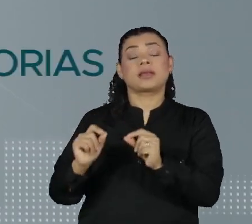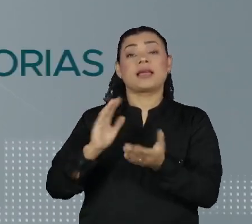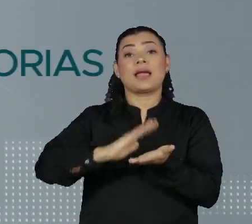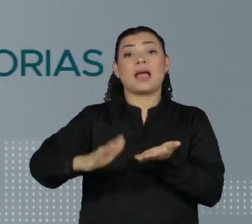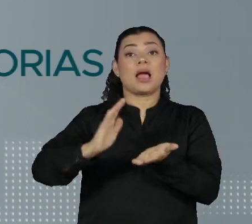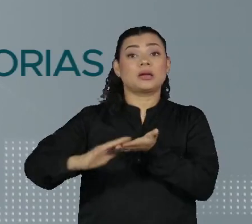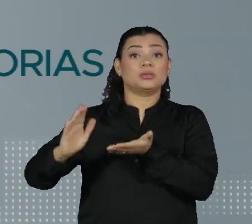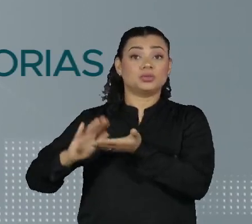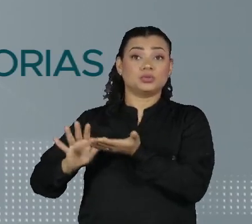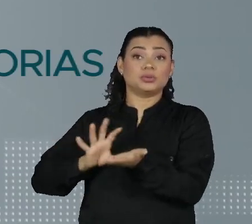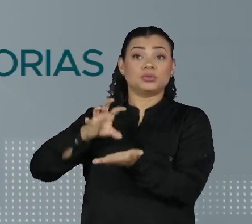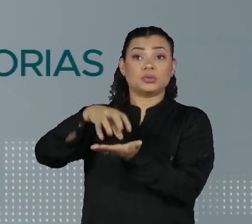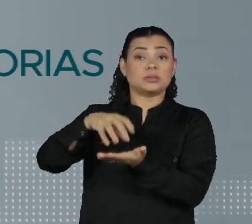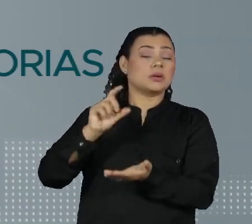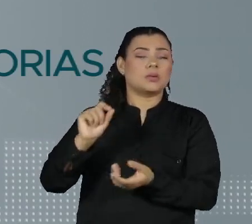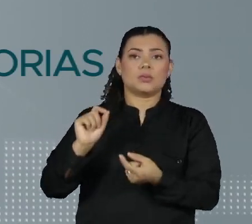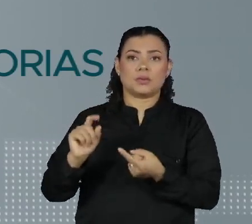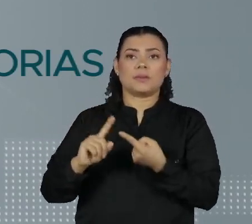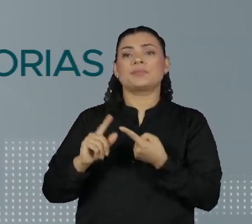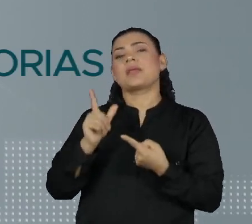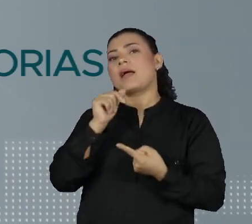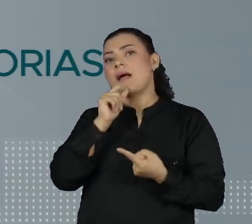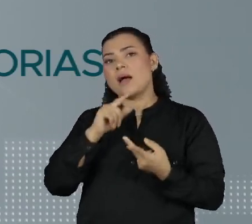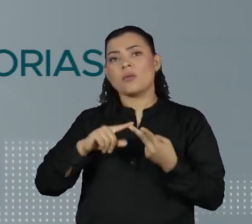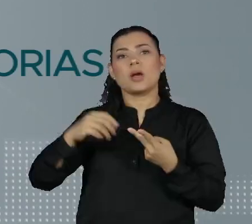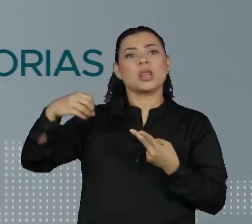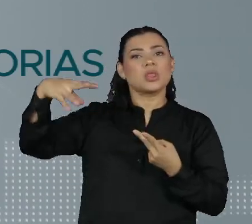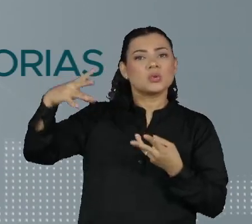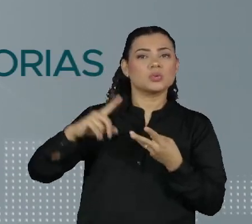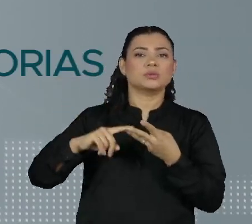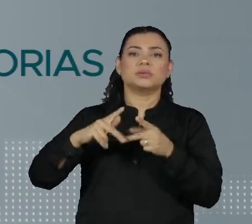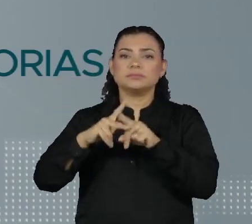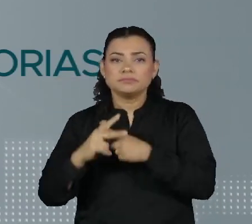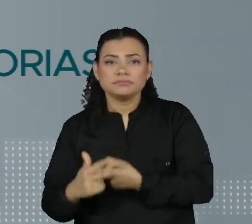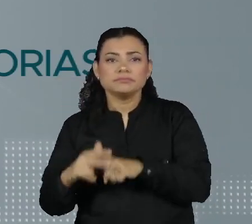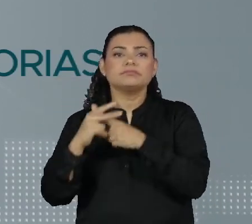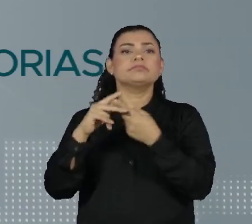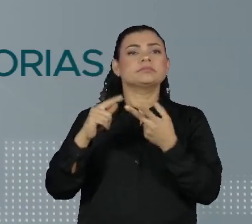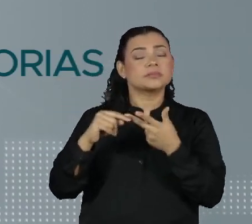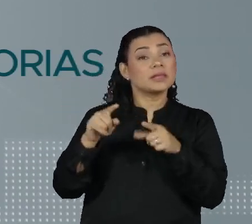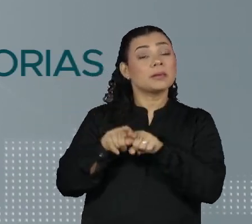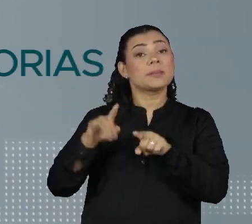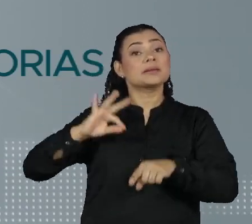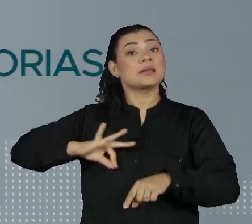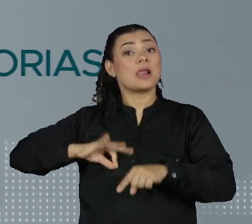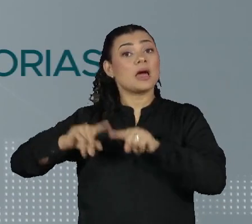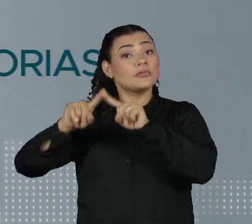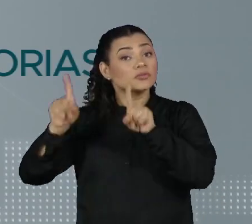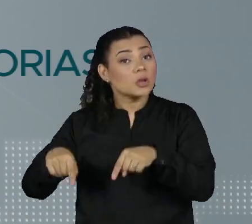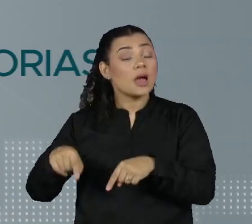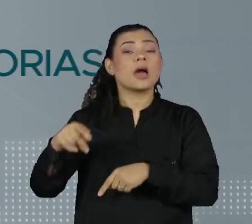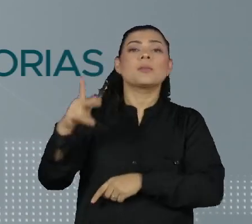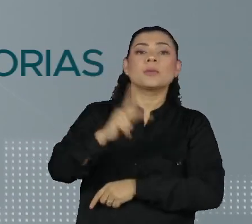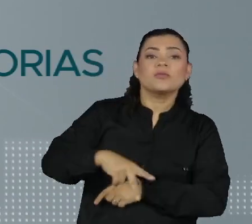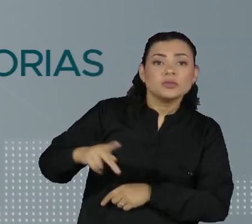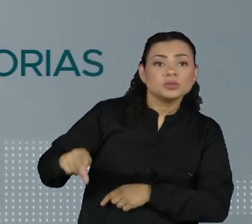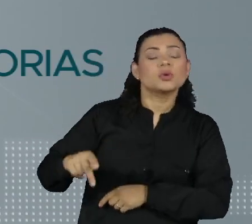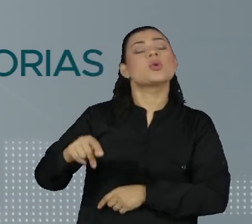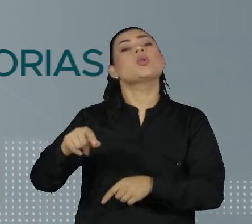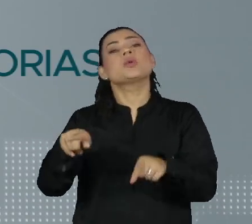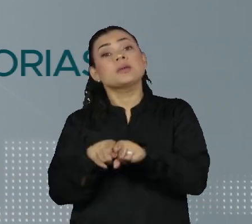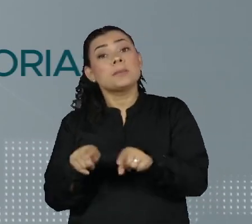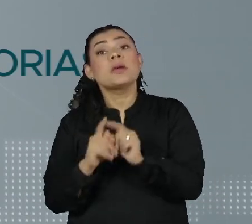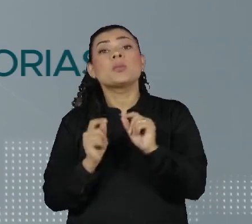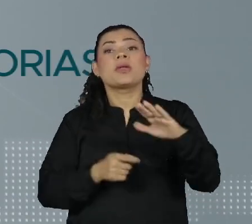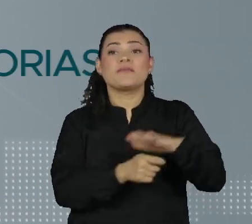gastos da instituição, desde custos com manutenção, como água e luz, até salários de professores e funcionários